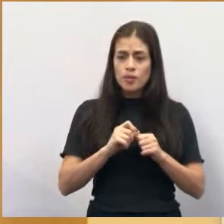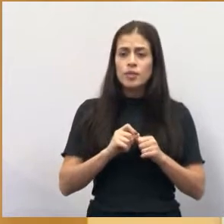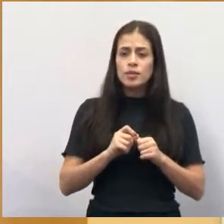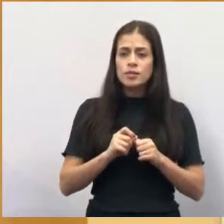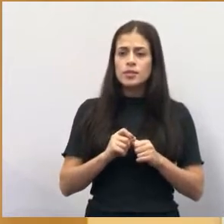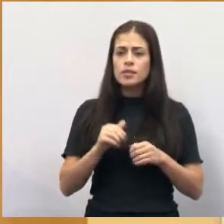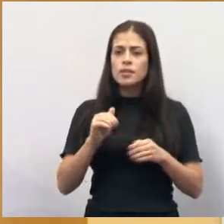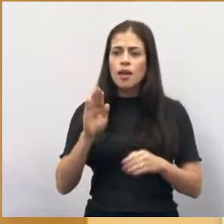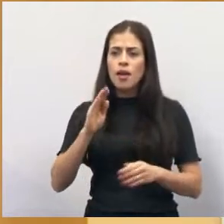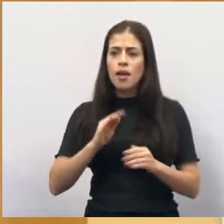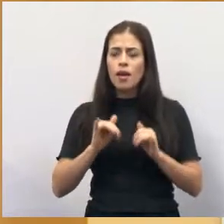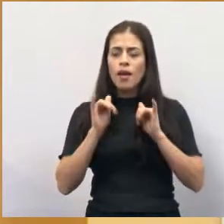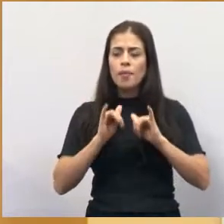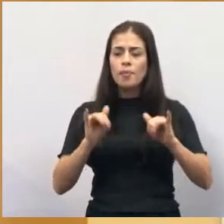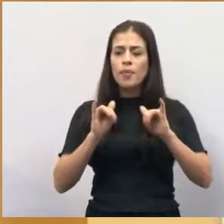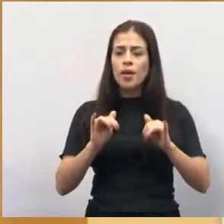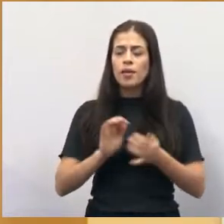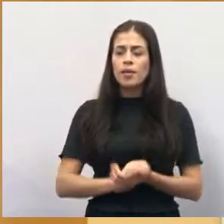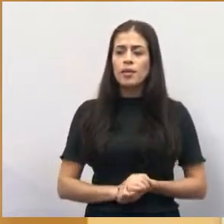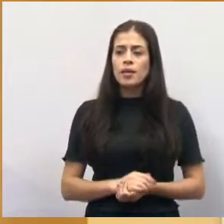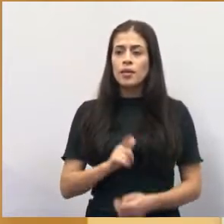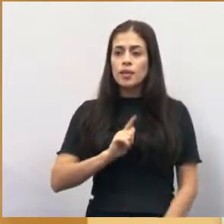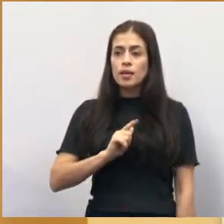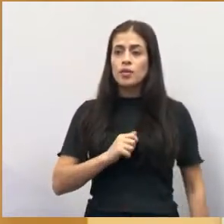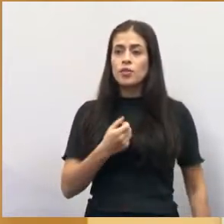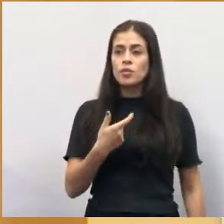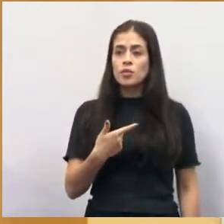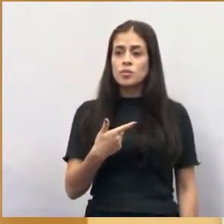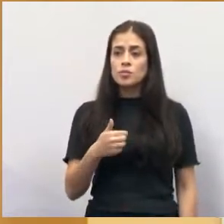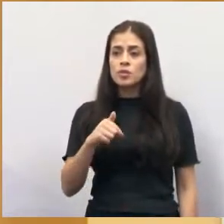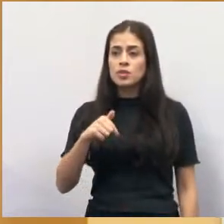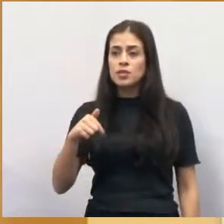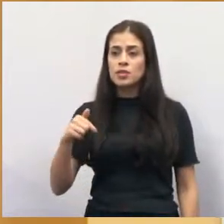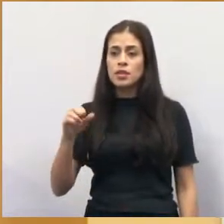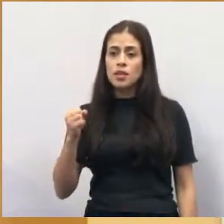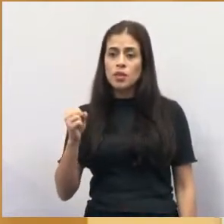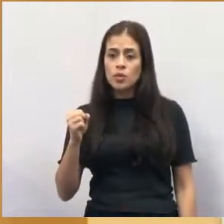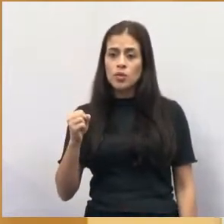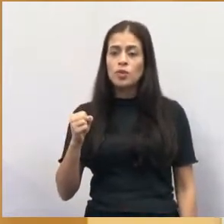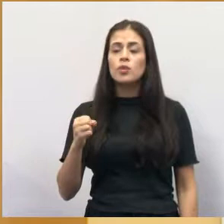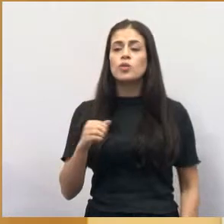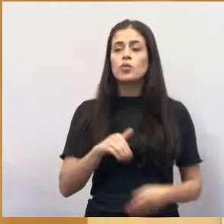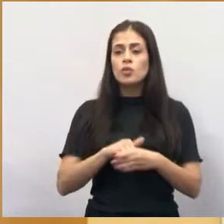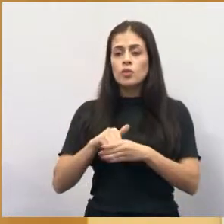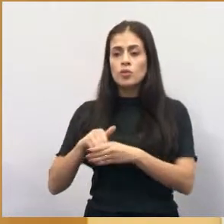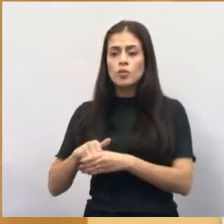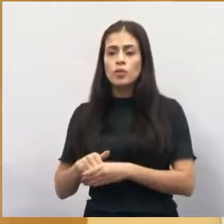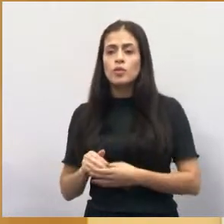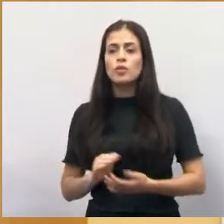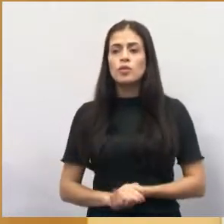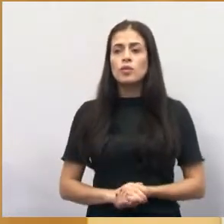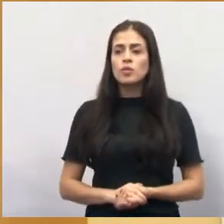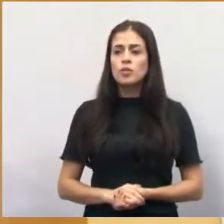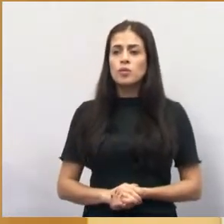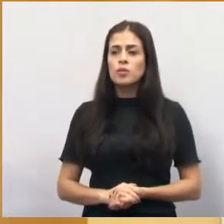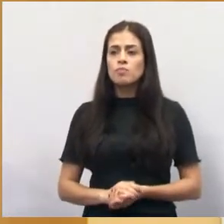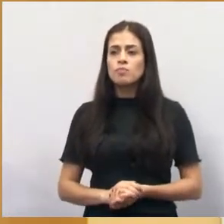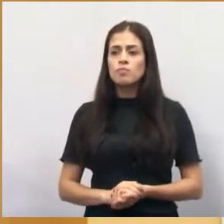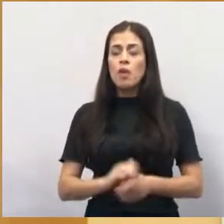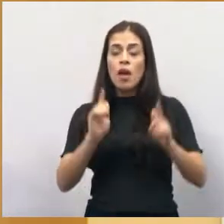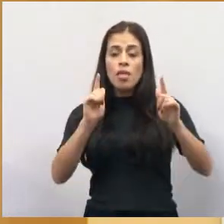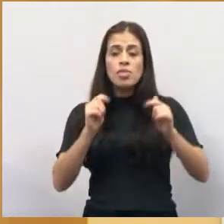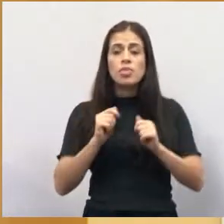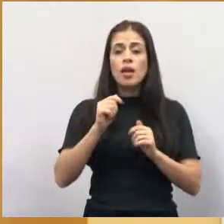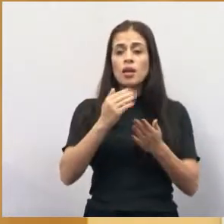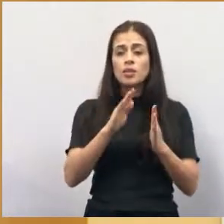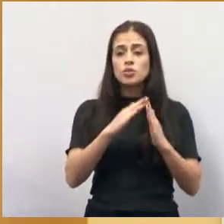.778 votos. O Wagner é um grande amigo, fez movimento estudantil junto comigo, foi